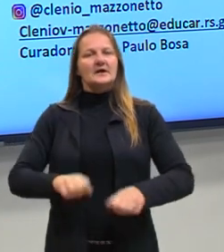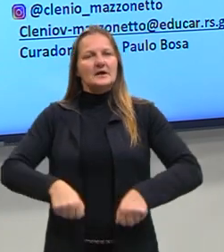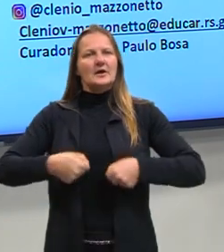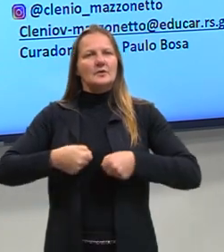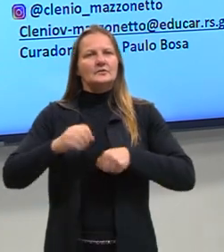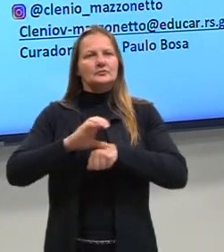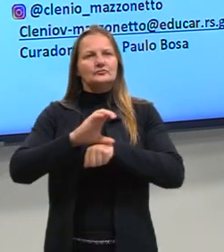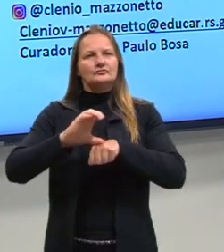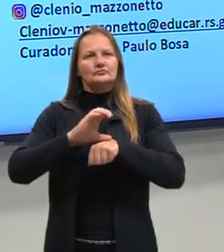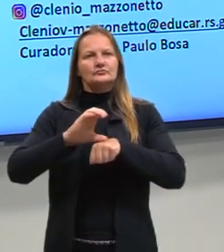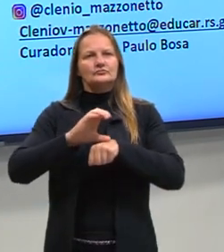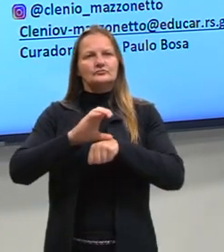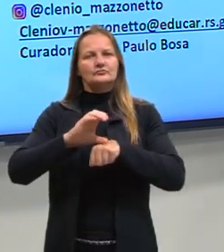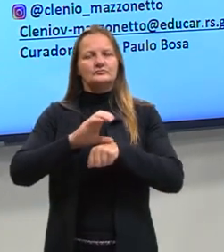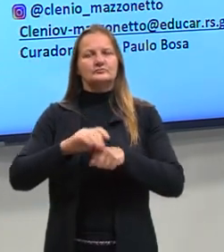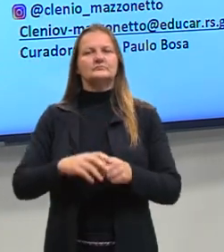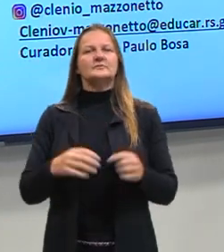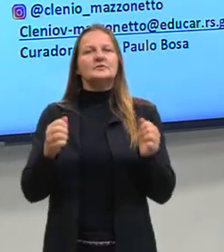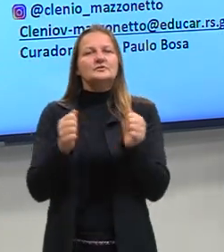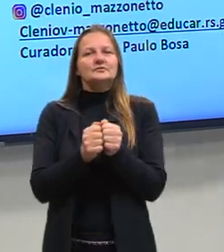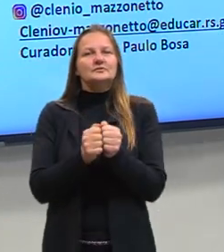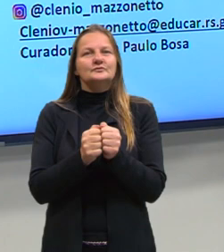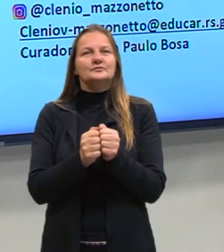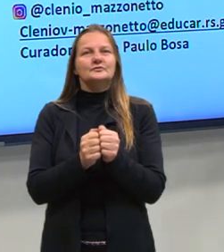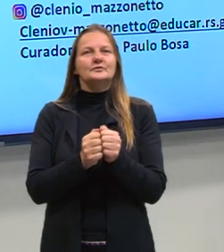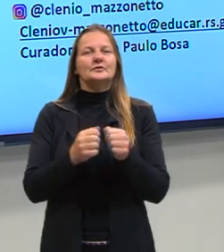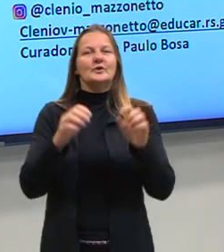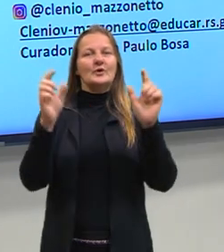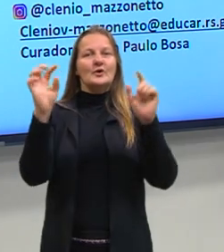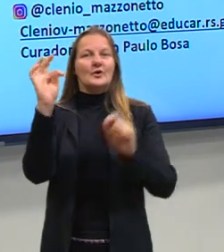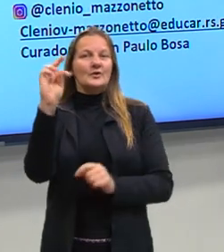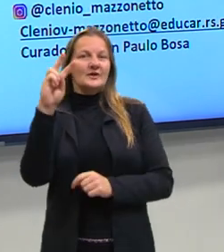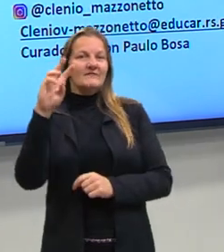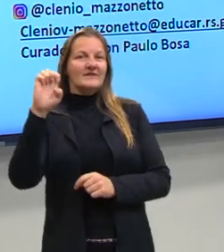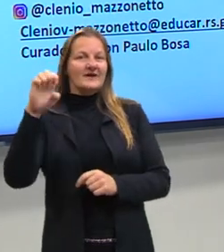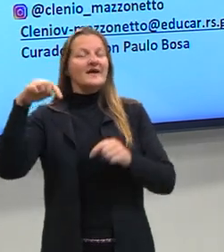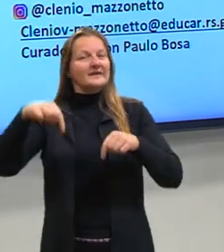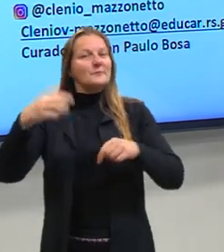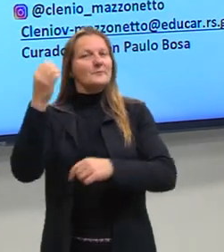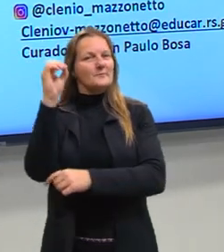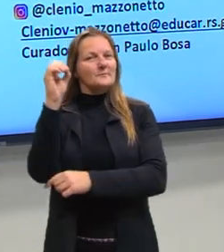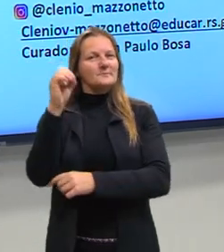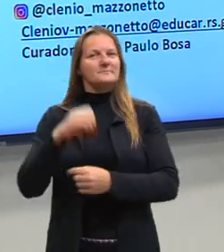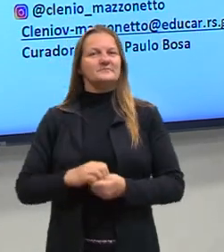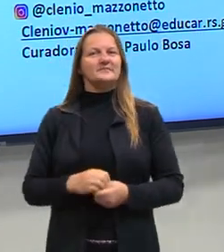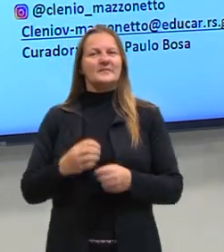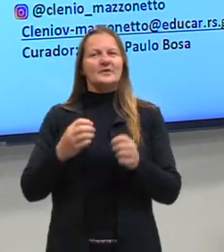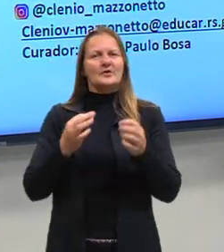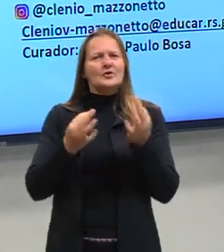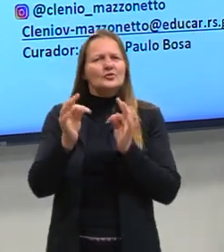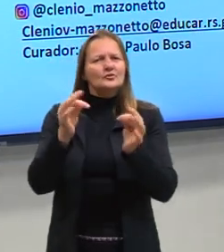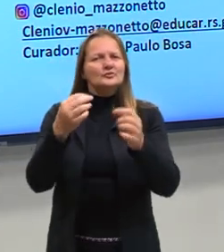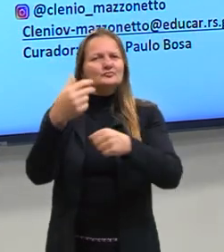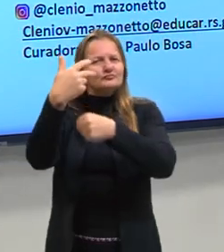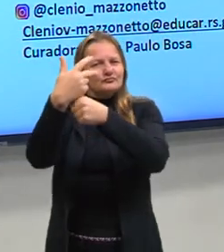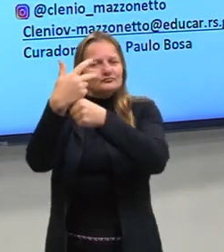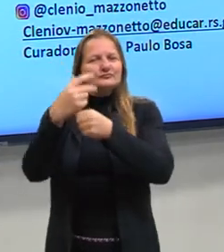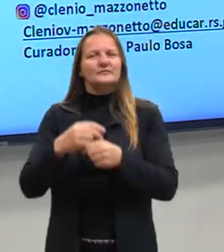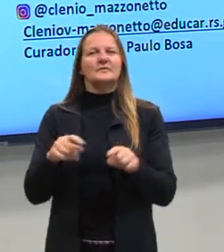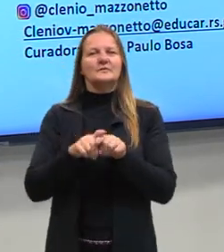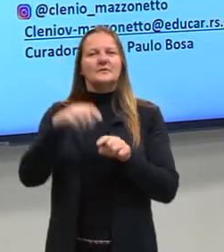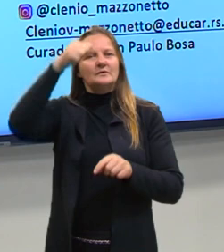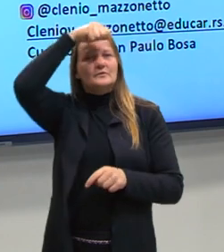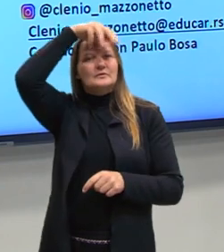cinza. Também estou aqui junto com meus amigos aqui na TVE em Porto Alegre, pessoal da equipe técnica e também aqui a